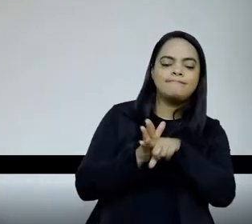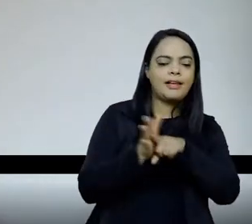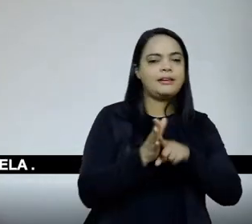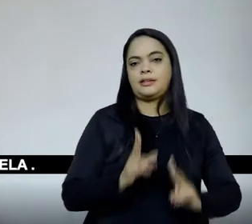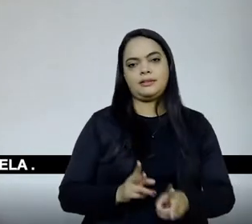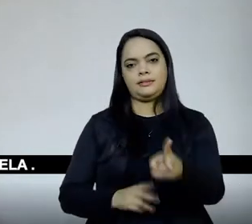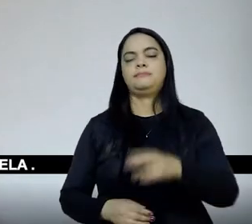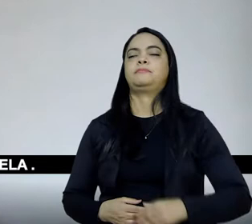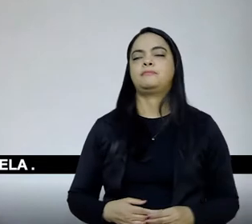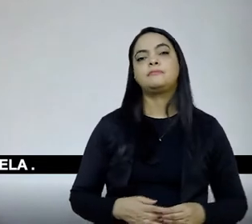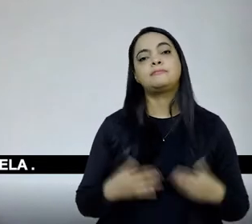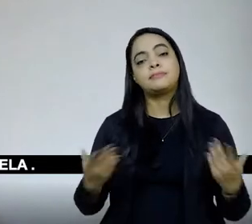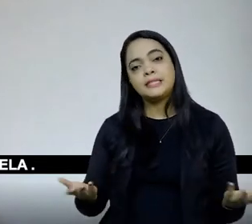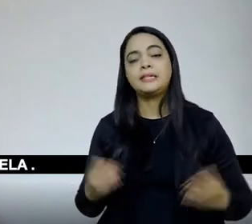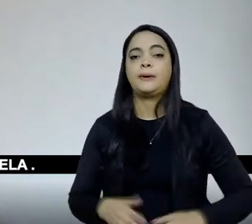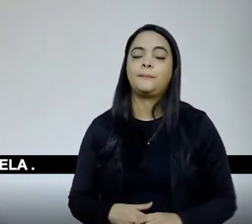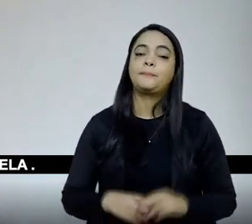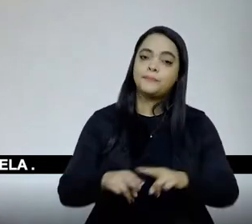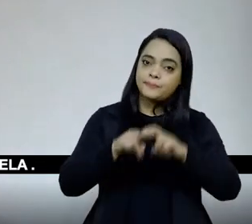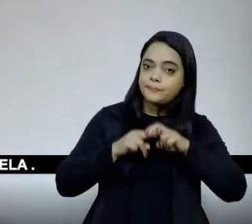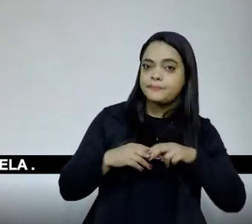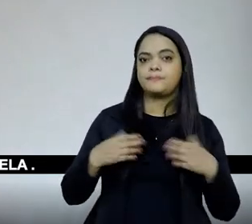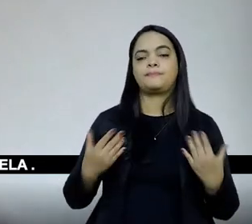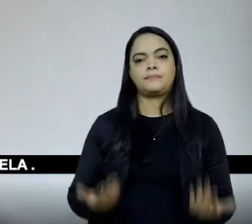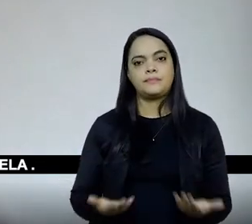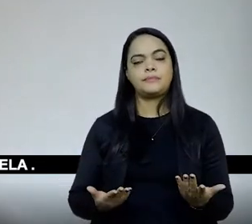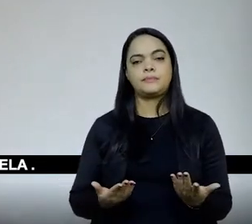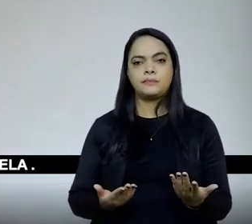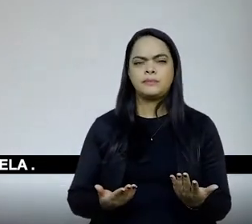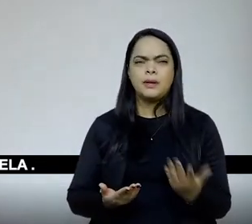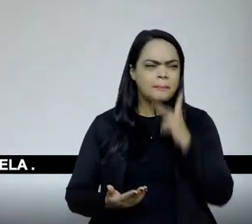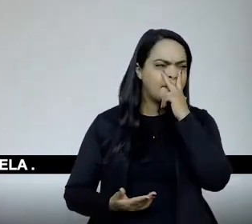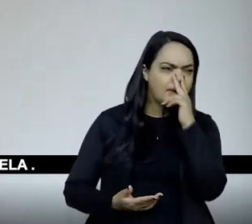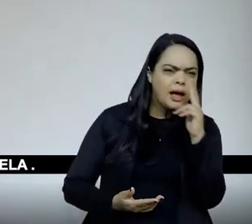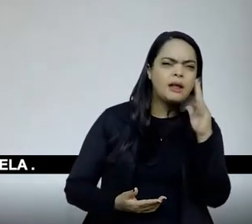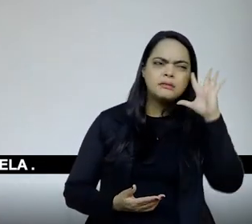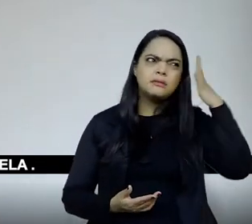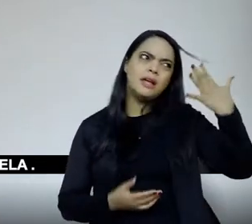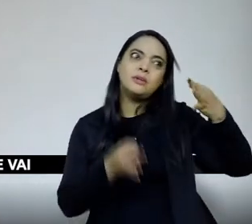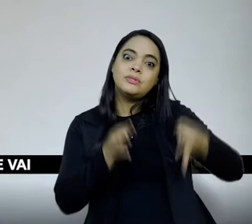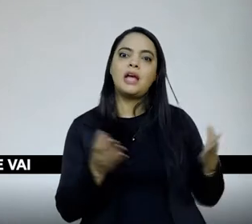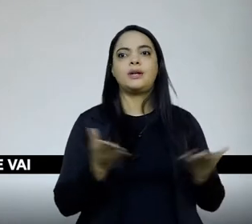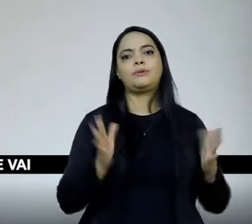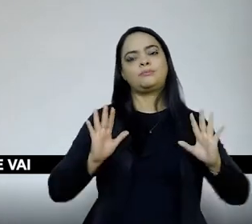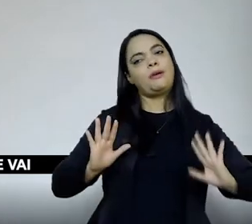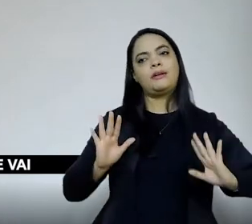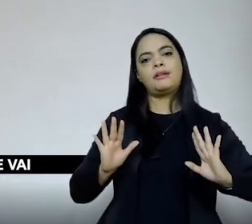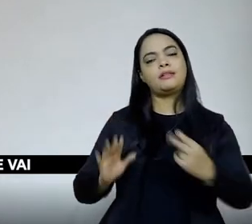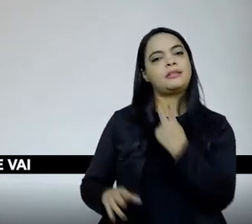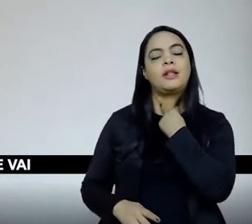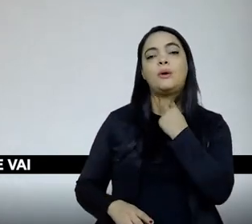continuamente. Então, nesse sentido, acho que, em princípio, me parece uma boa decisão, desde que ela não seja